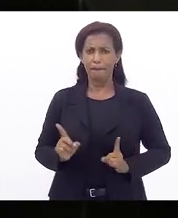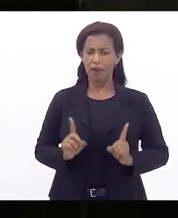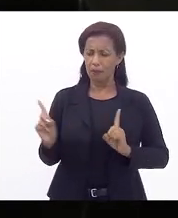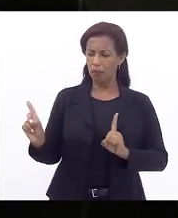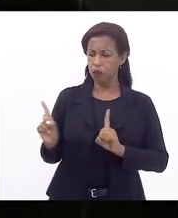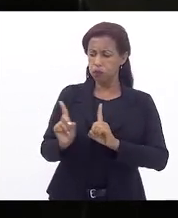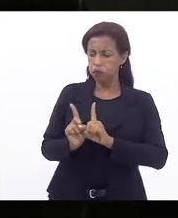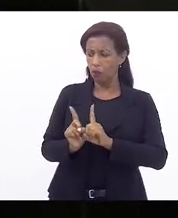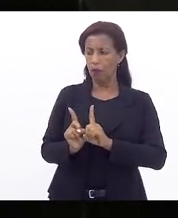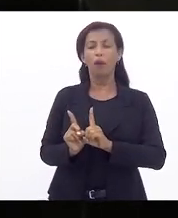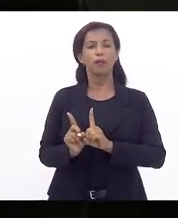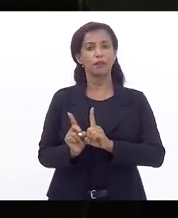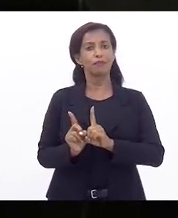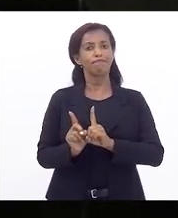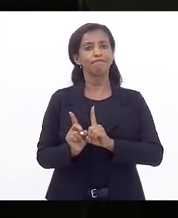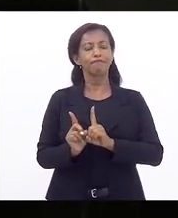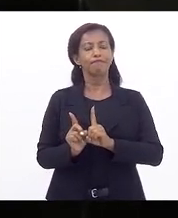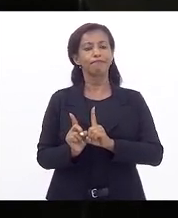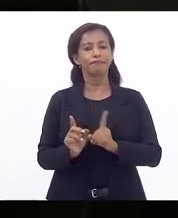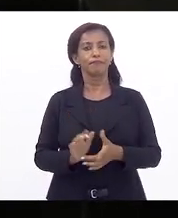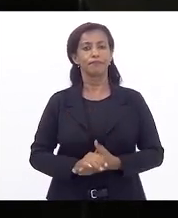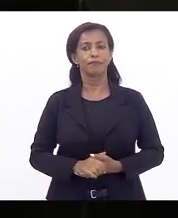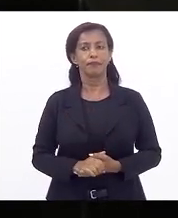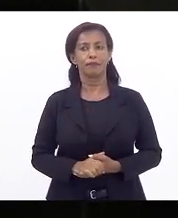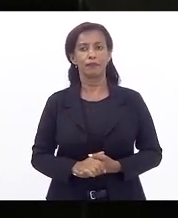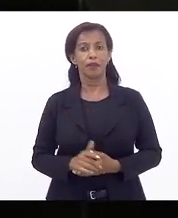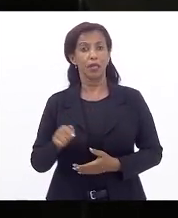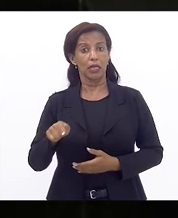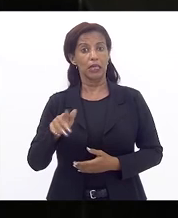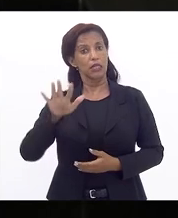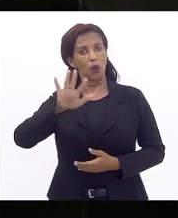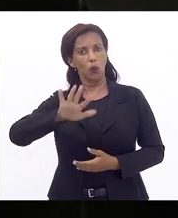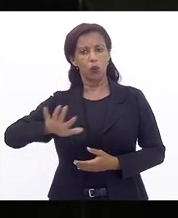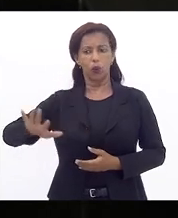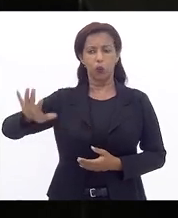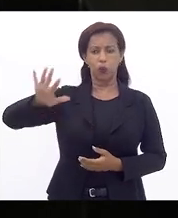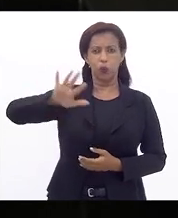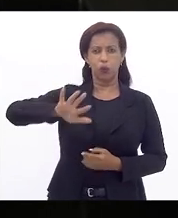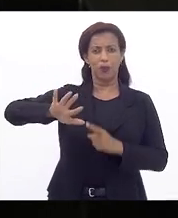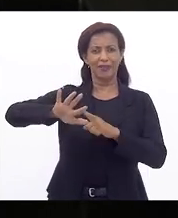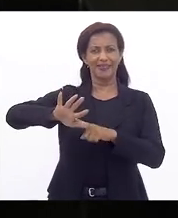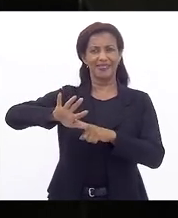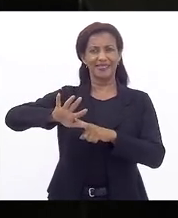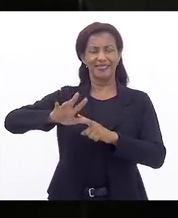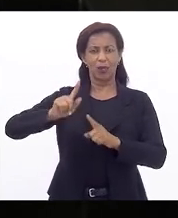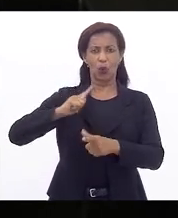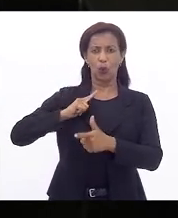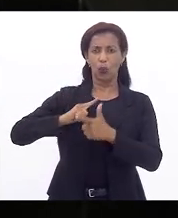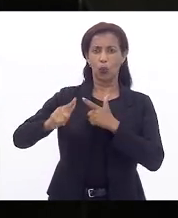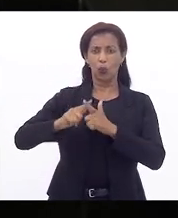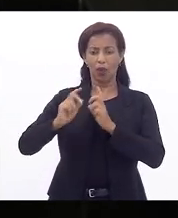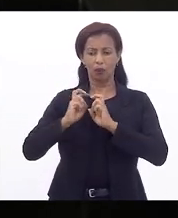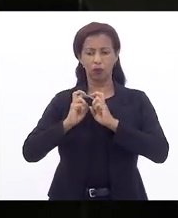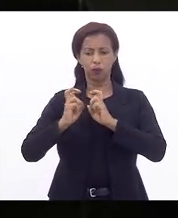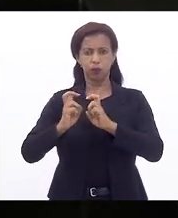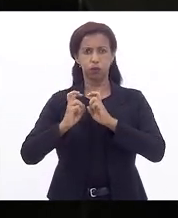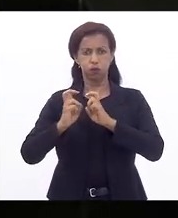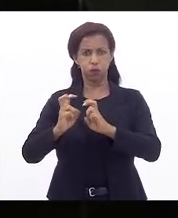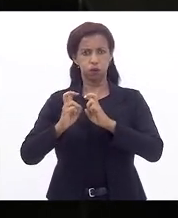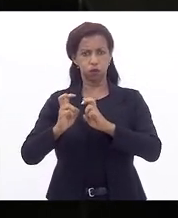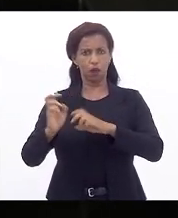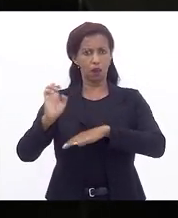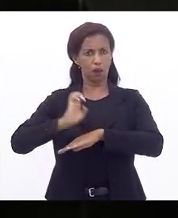portanto, uma pessoa próxima nesse cenário de acidentes fatais nas linhas férreas